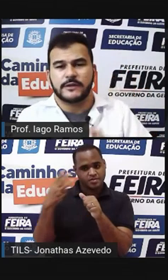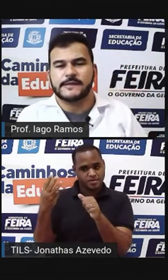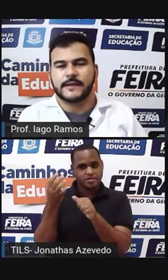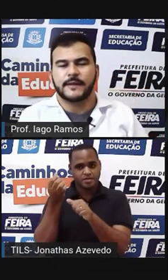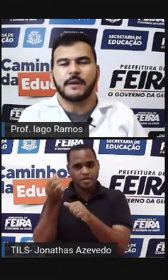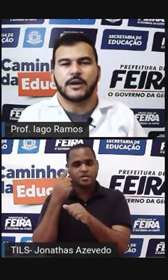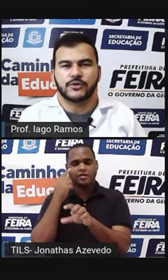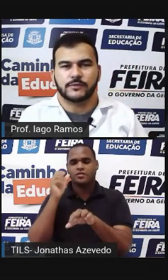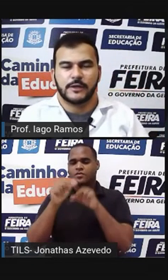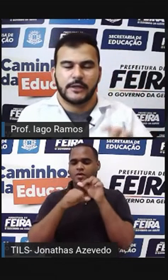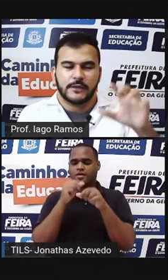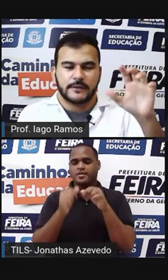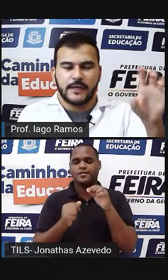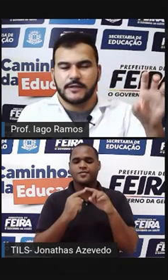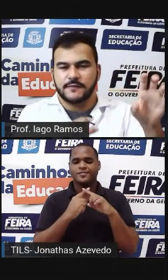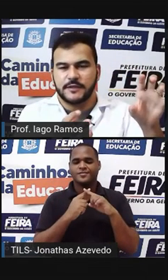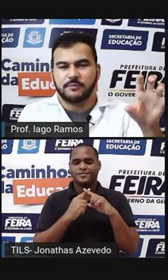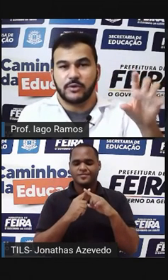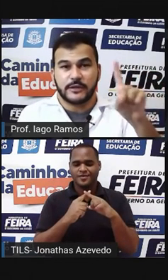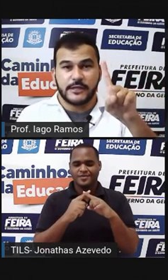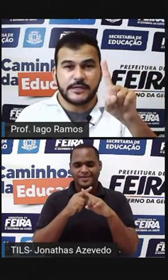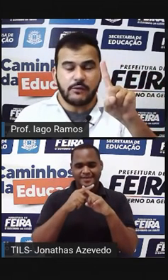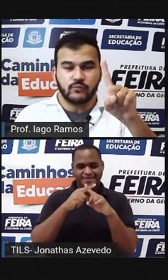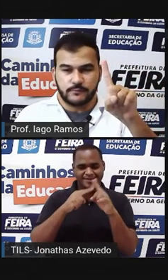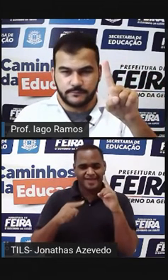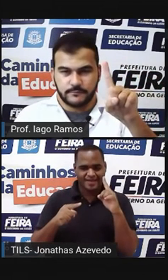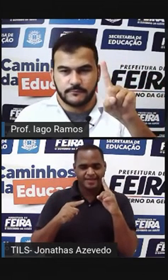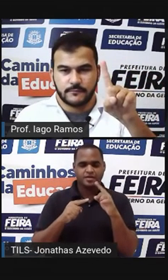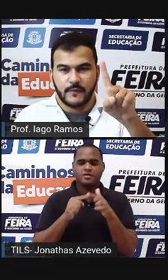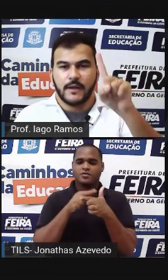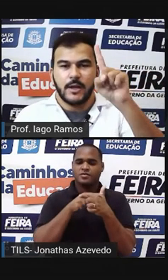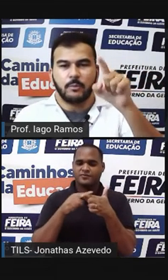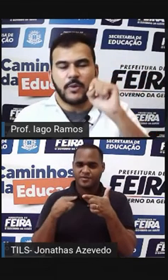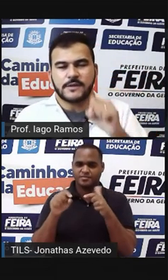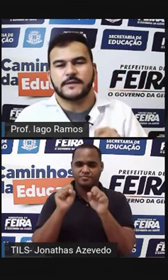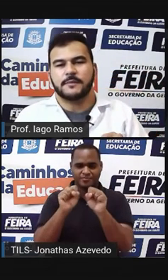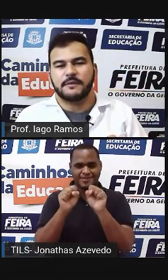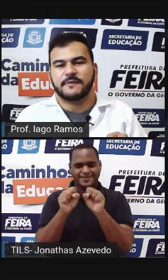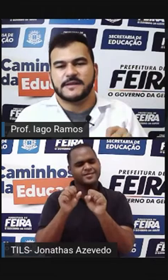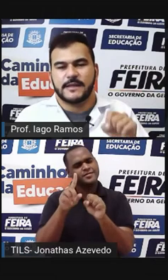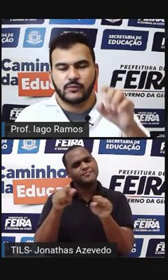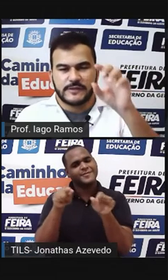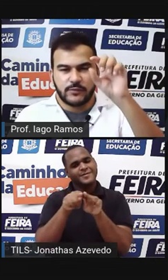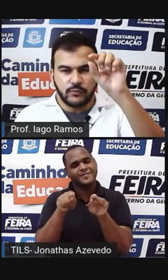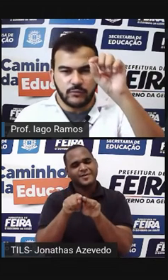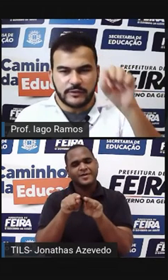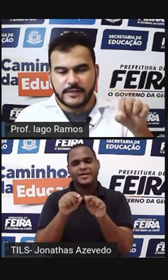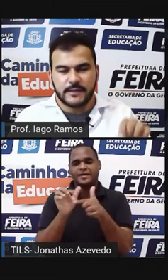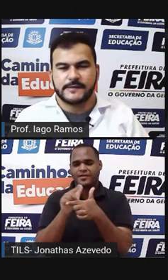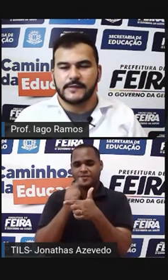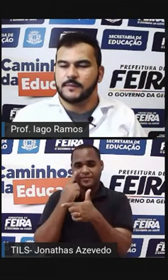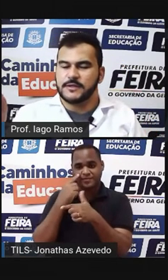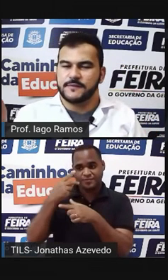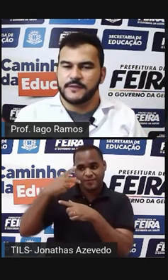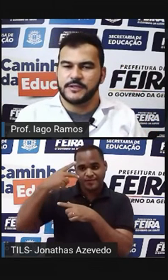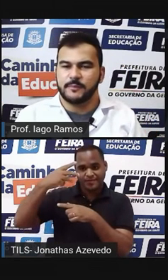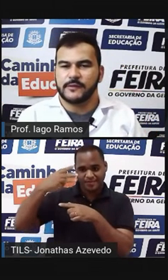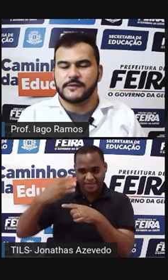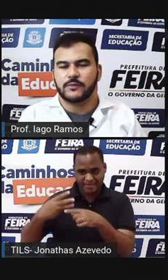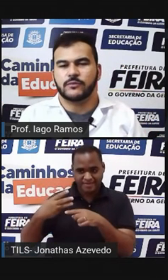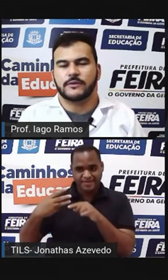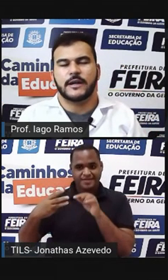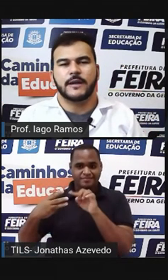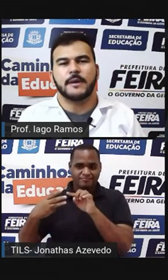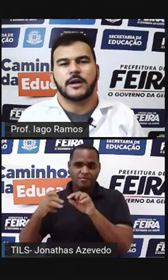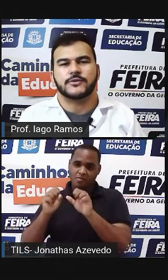primeiro 3 aqui embaixo 3 dividido por 3 dá 1 Eu posso também fazer o segundo 3 lá em cima Dividido